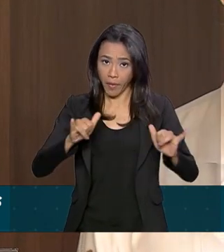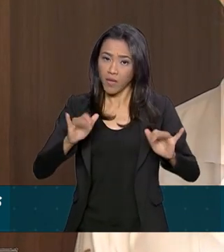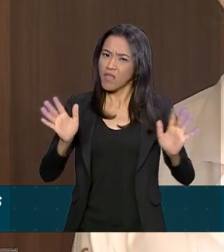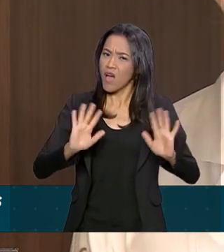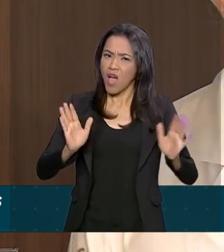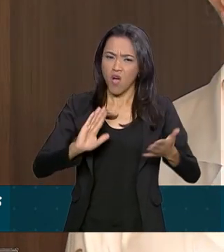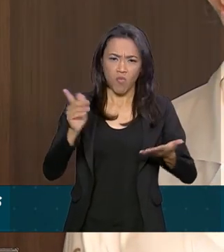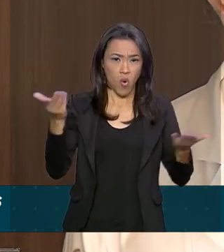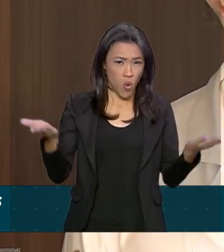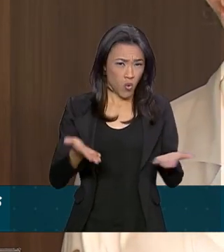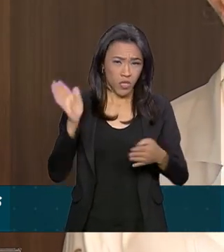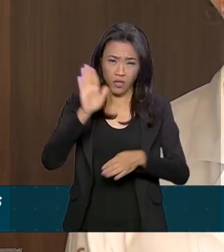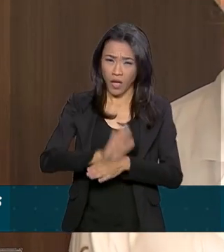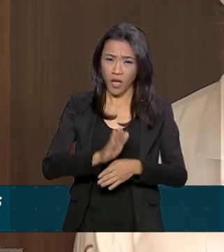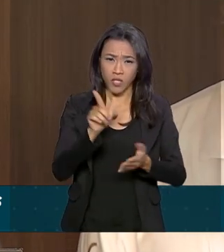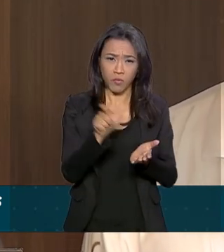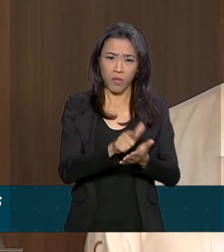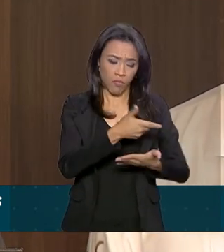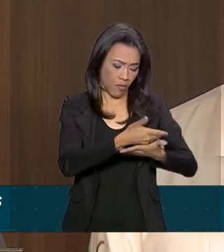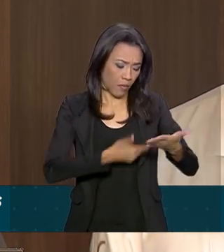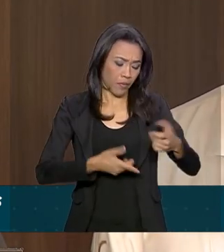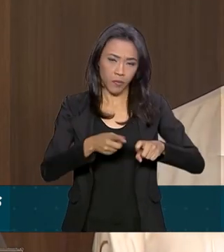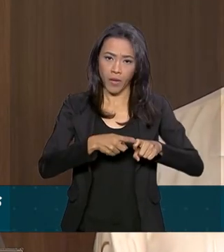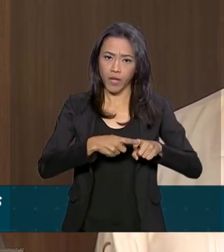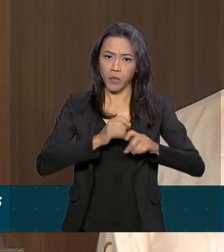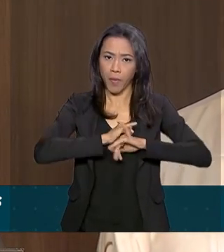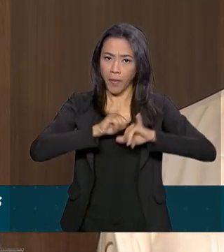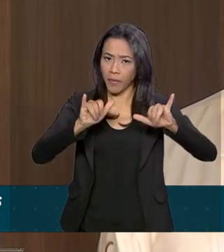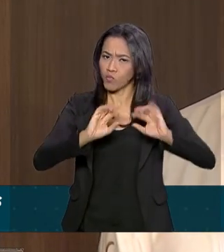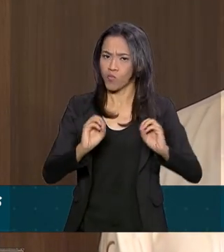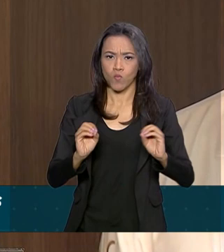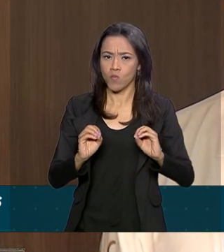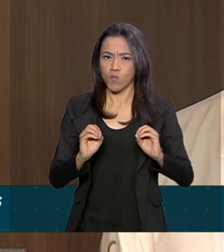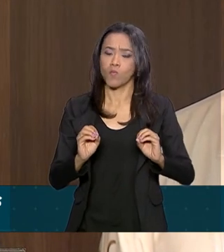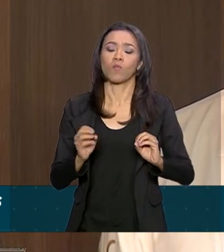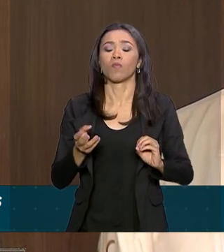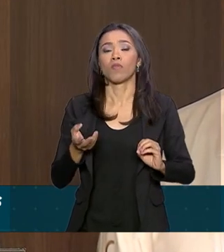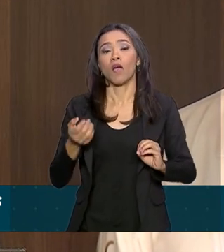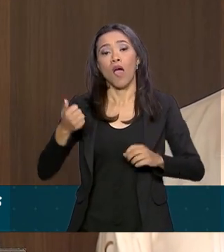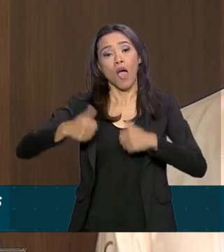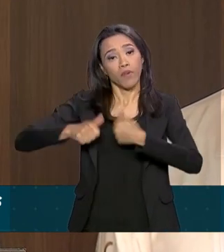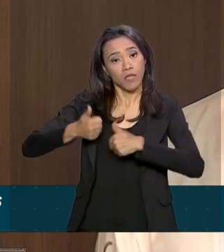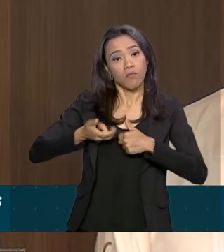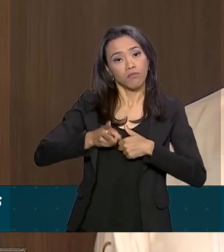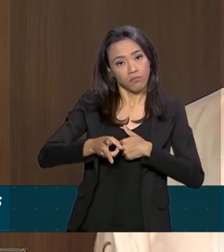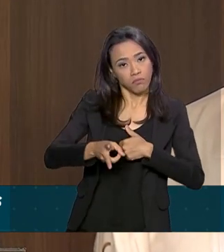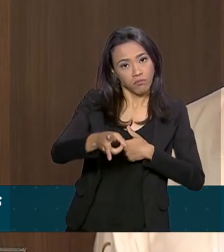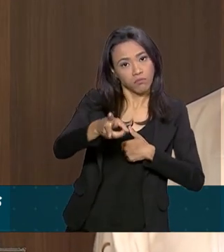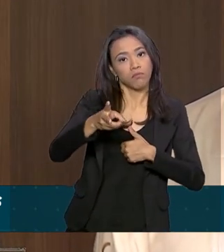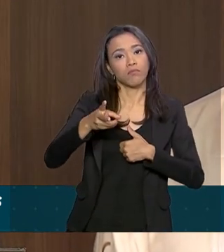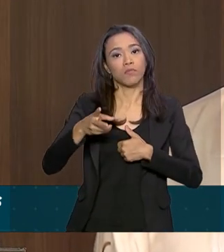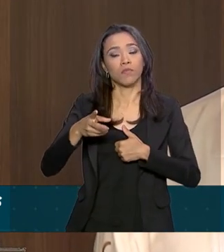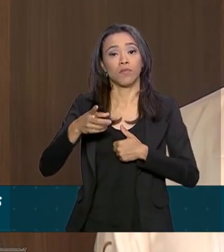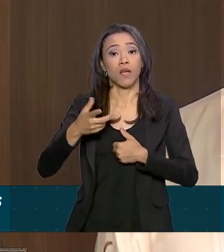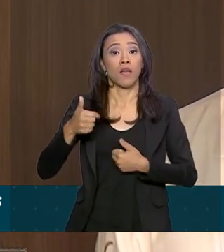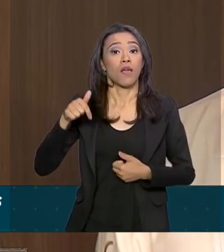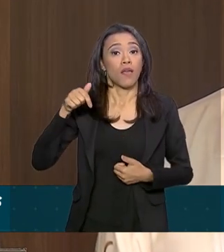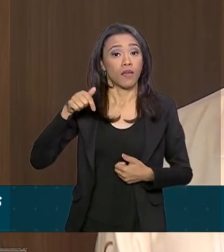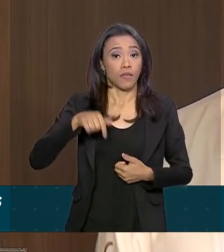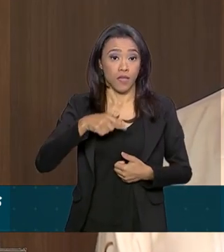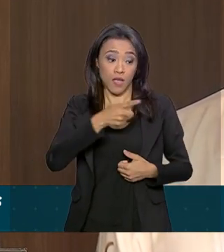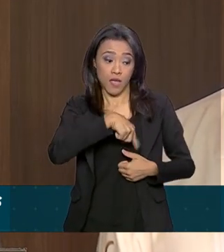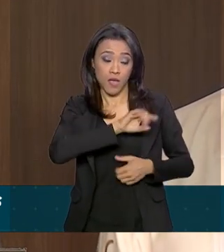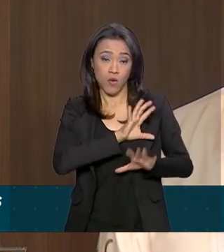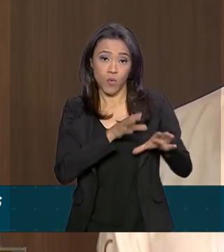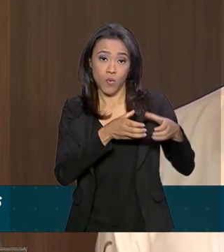boletim médico hoje à tarde e, como eu disse, a avaliação sendo continuada a partir desta aproximação da